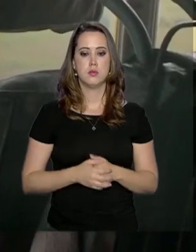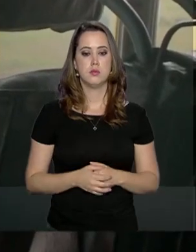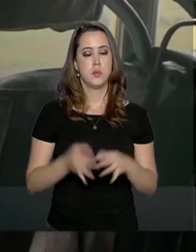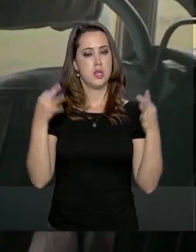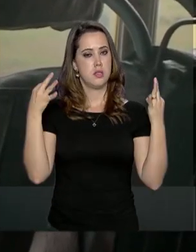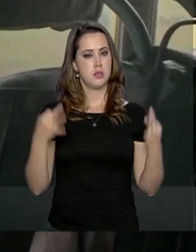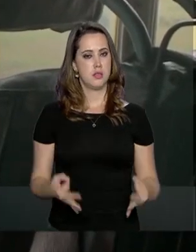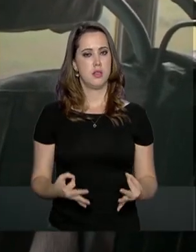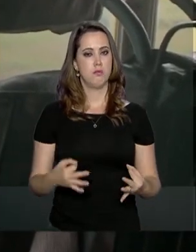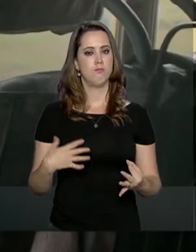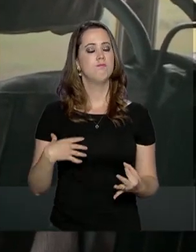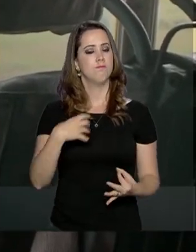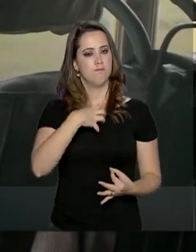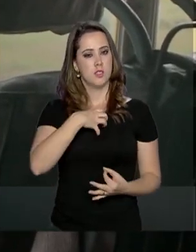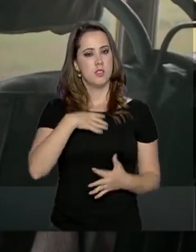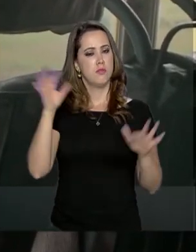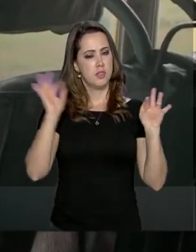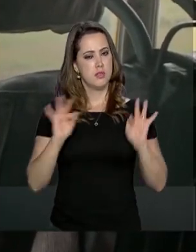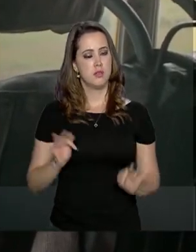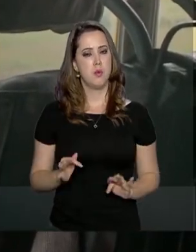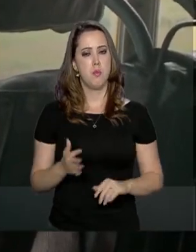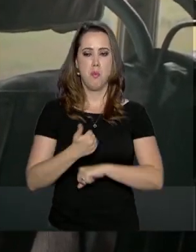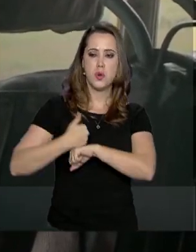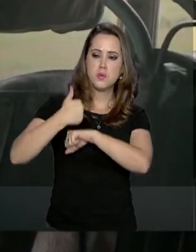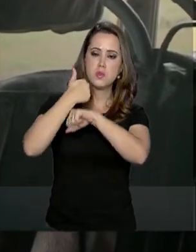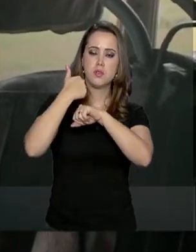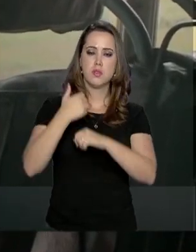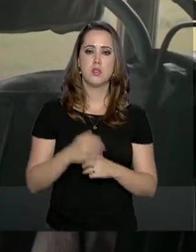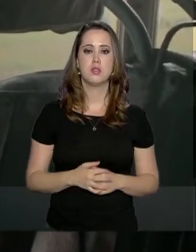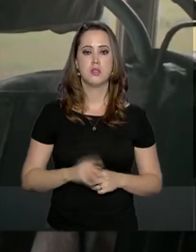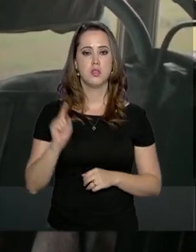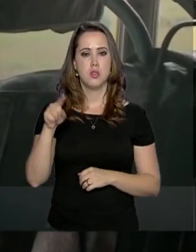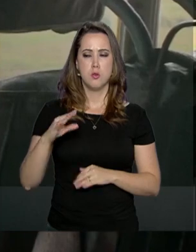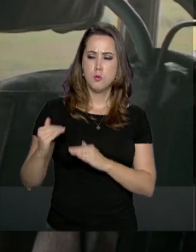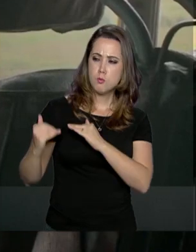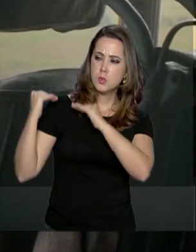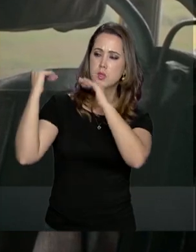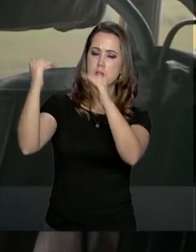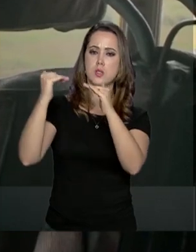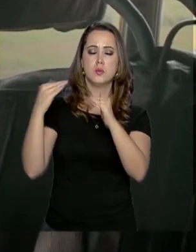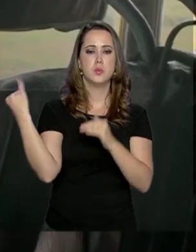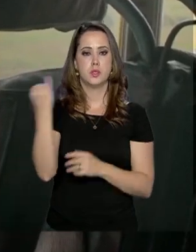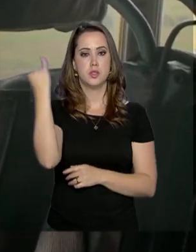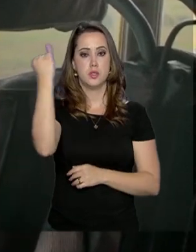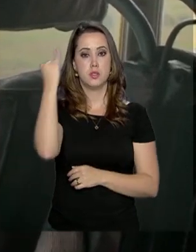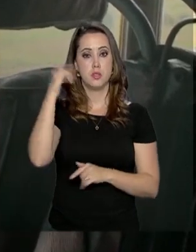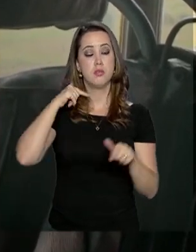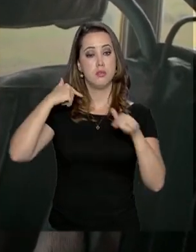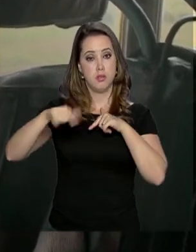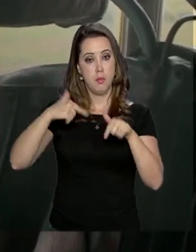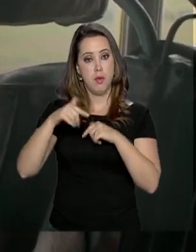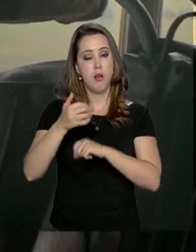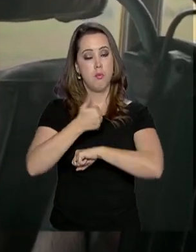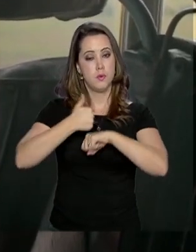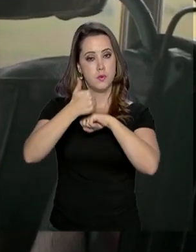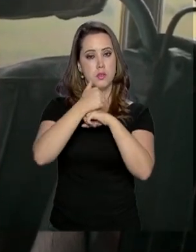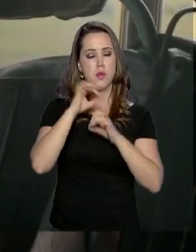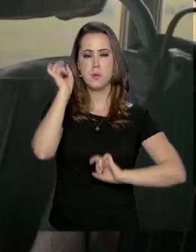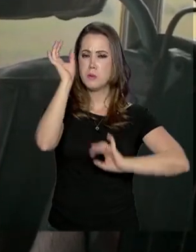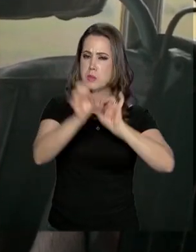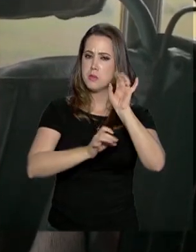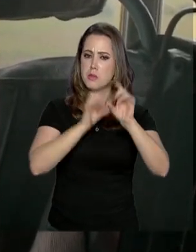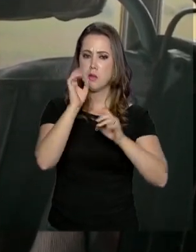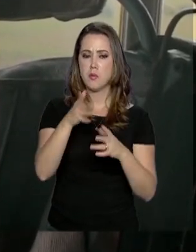Certamente é uma realização profissional, é uma ascensão muito grande que você tem na carreira e especialmente